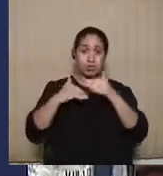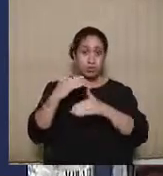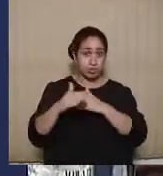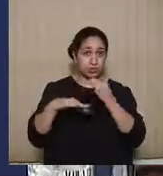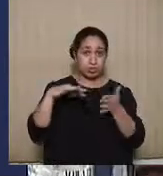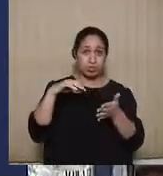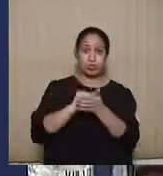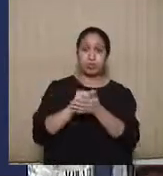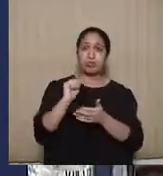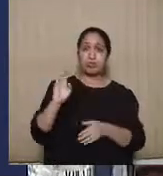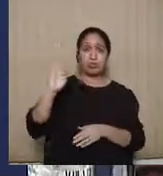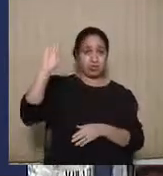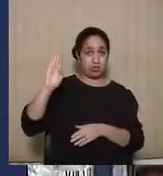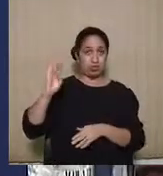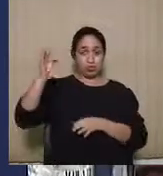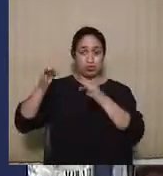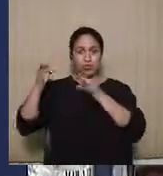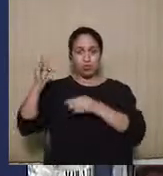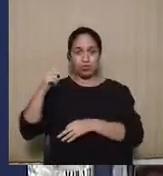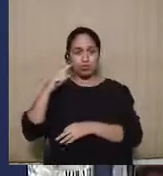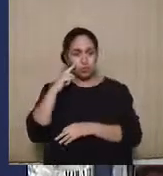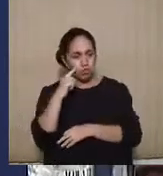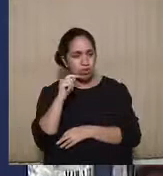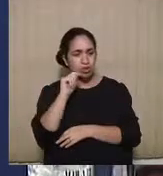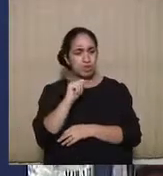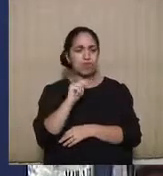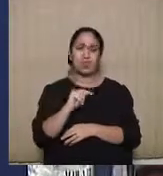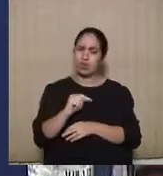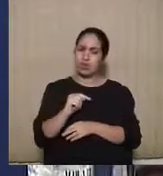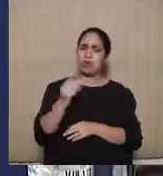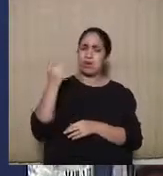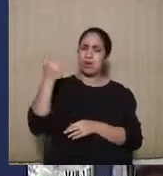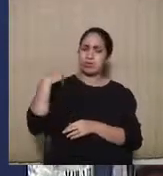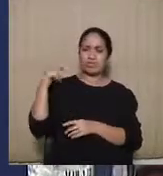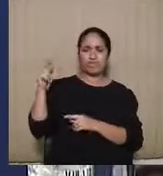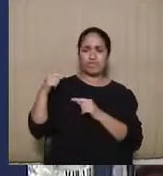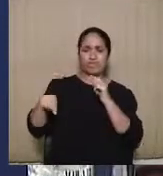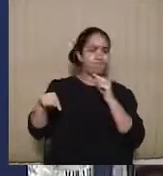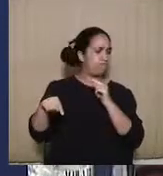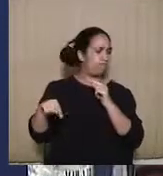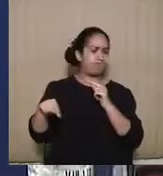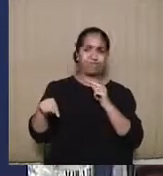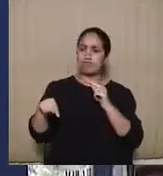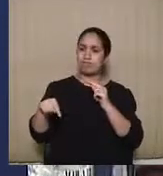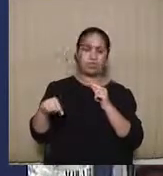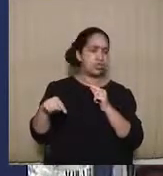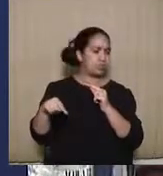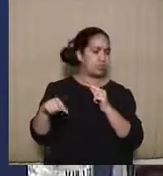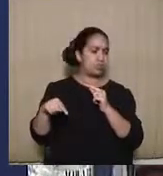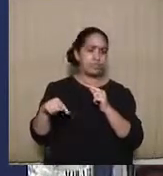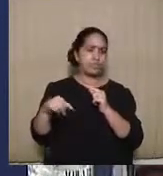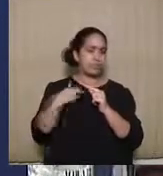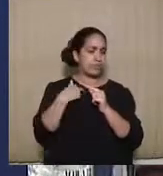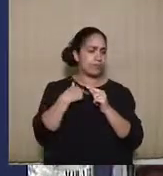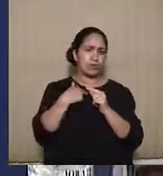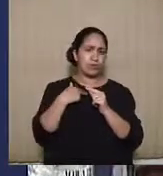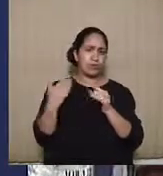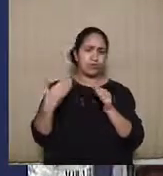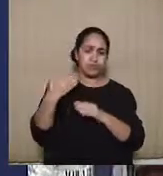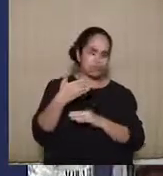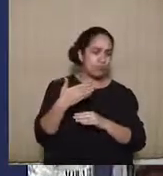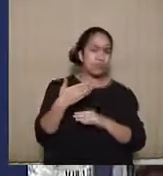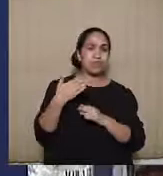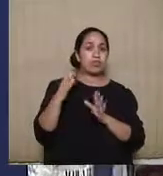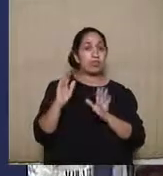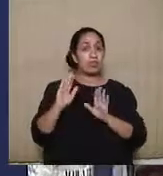candidatura, o juiz pode reconhecer de ofício a existência de causa de ineligibilidades e ausência de condição de elegibilidade, desde que resguardado o